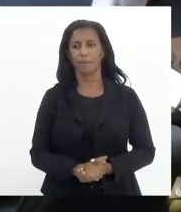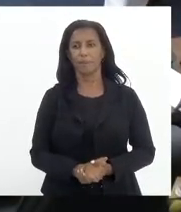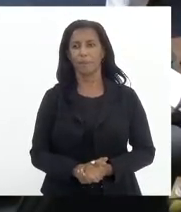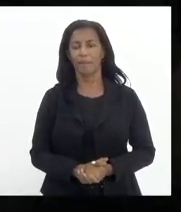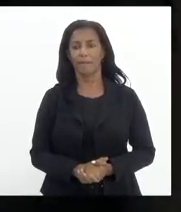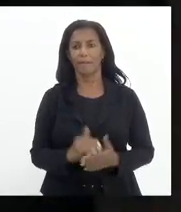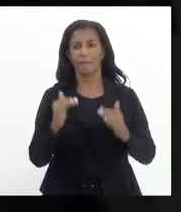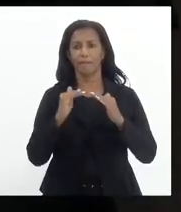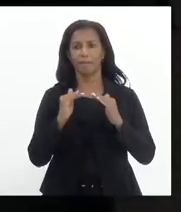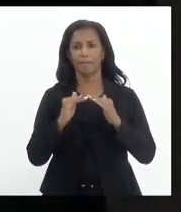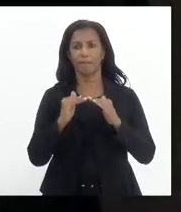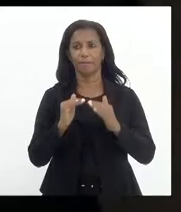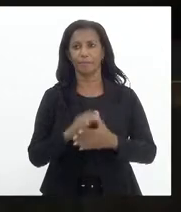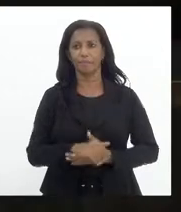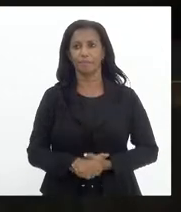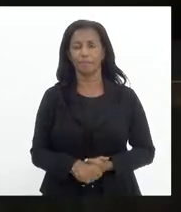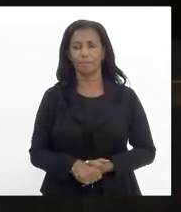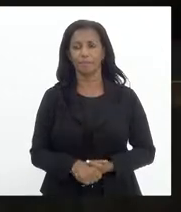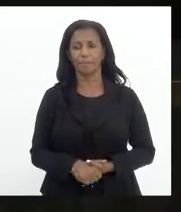Favorável, presidente.